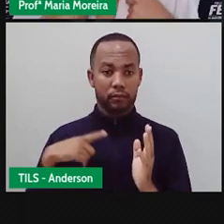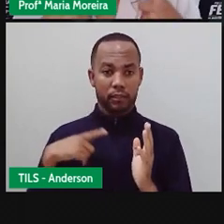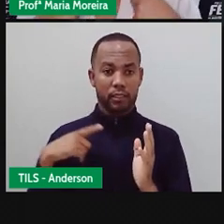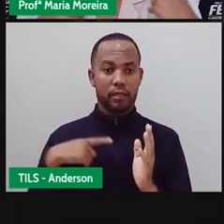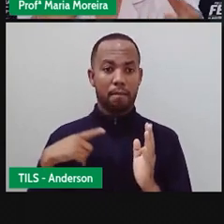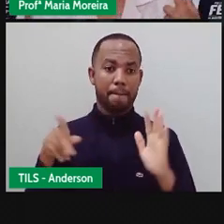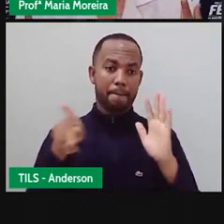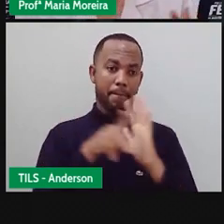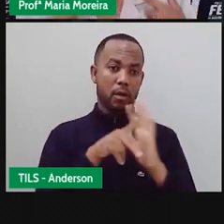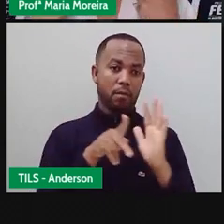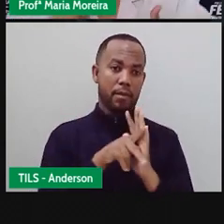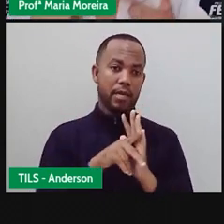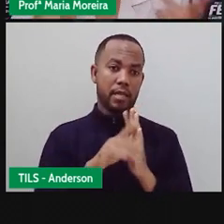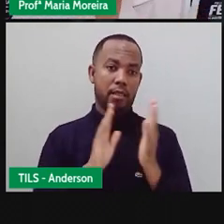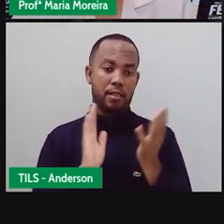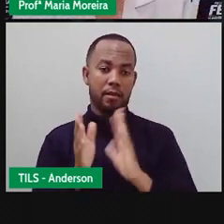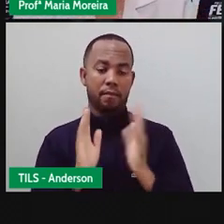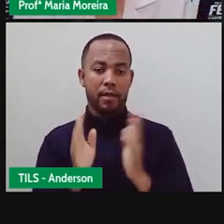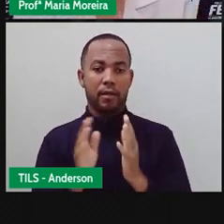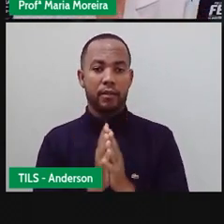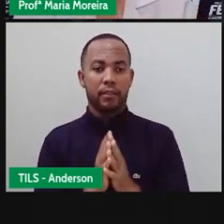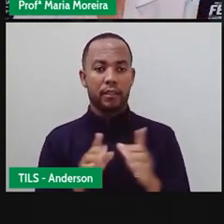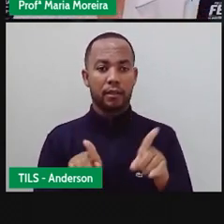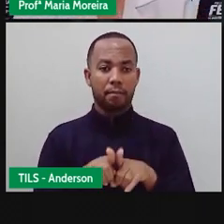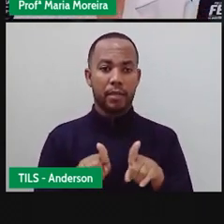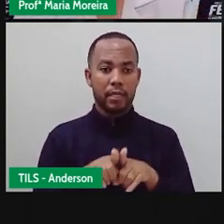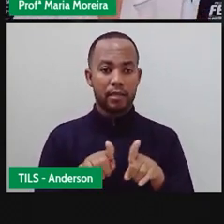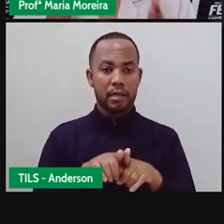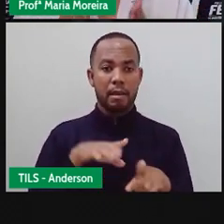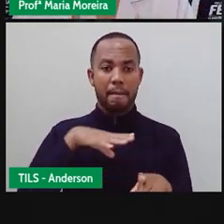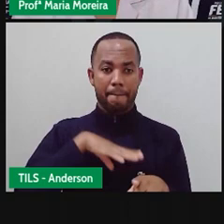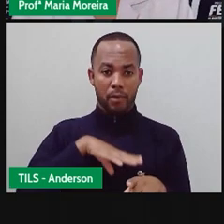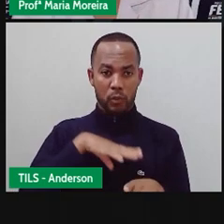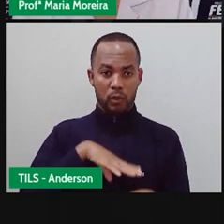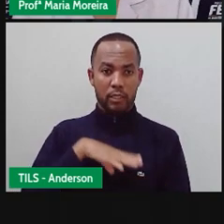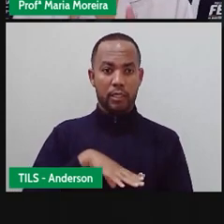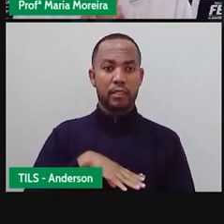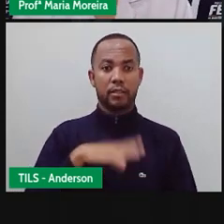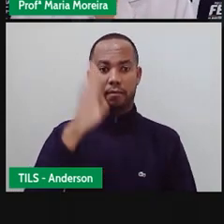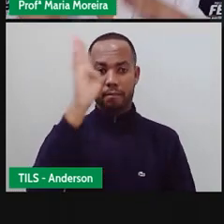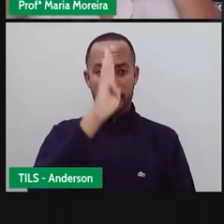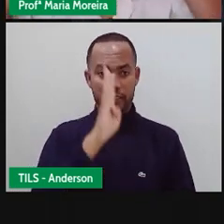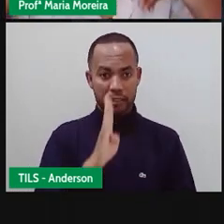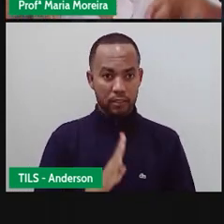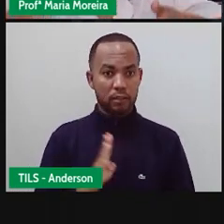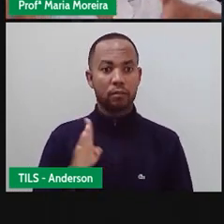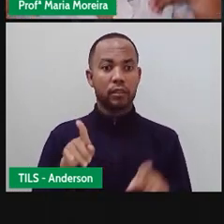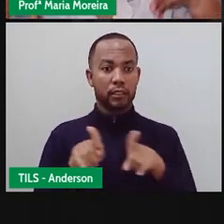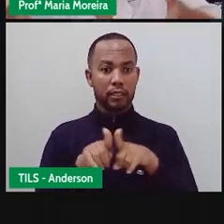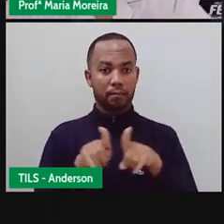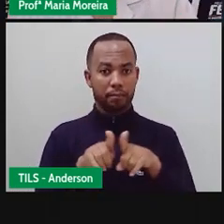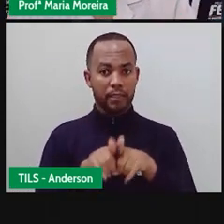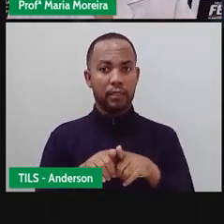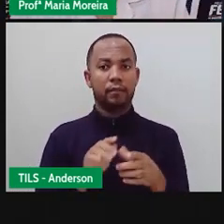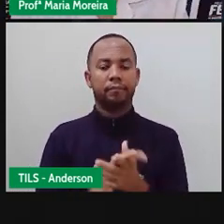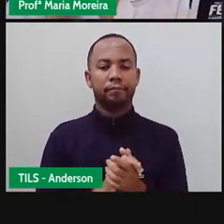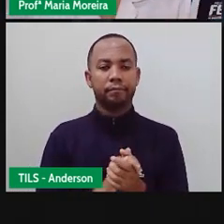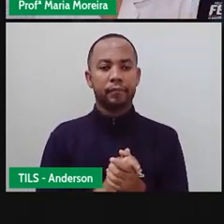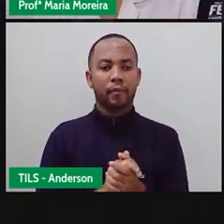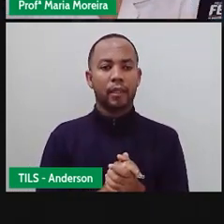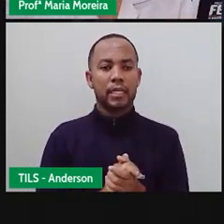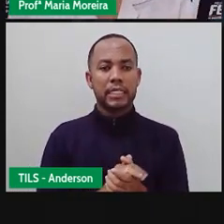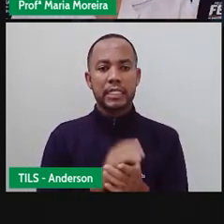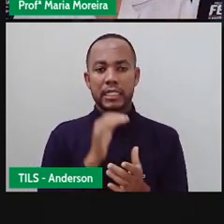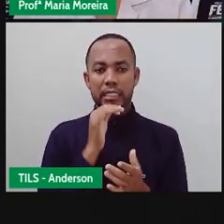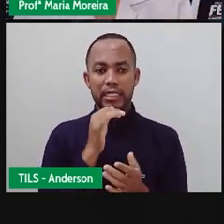assim como a gente fala aqui O português do Brasil Não é isso? A Libras, ela é o quê? Do Brasil Que se eu